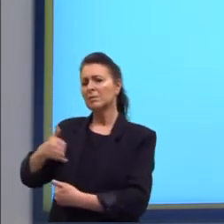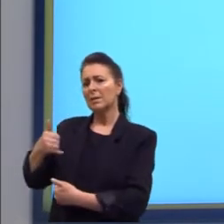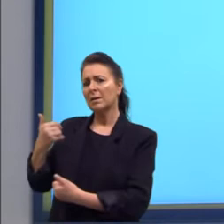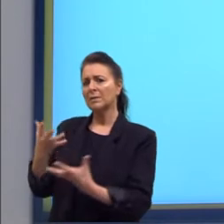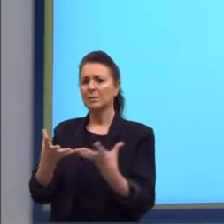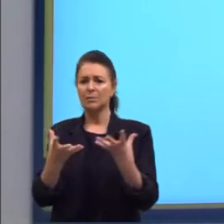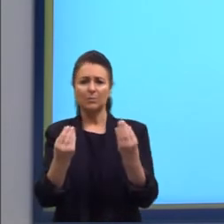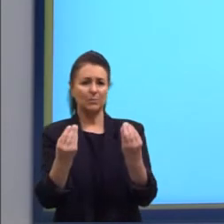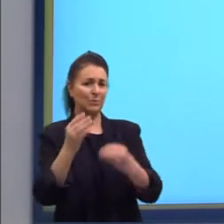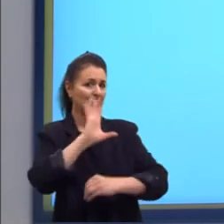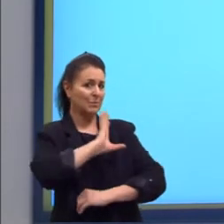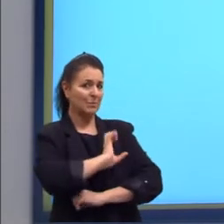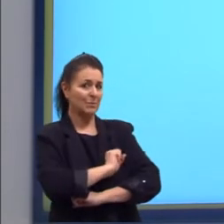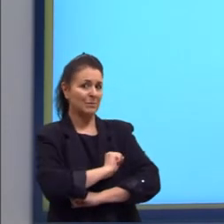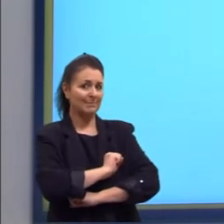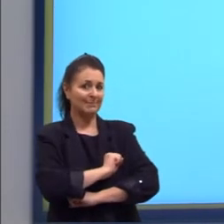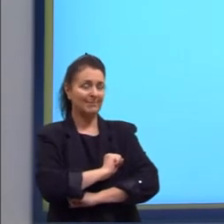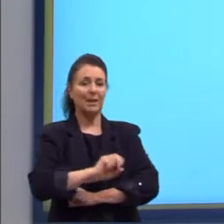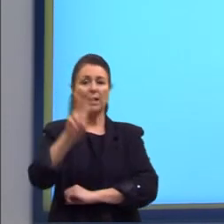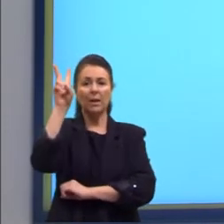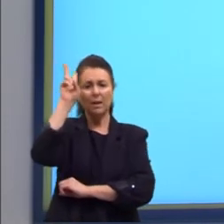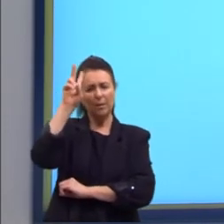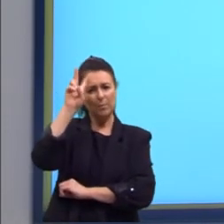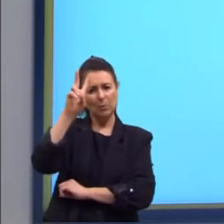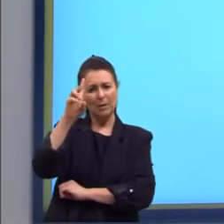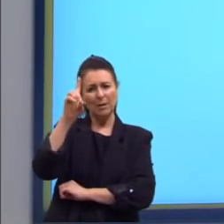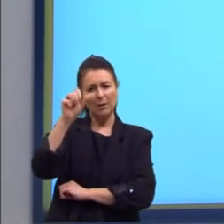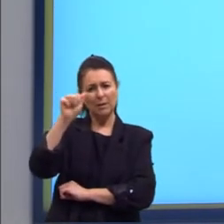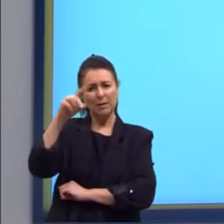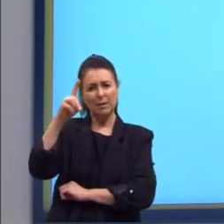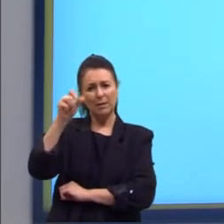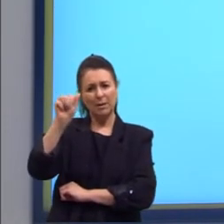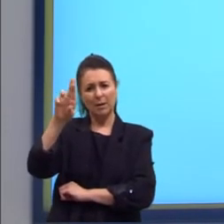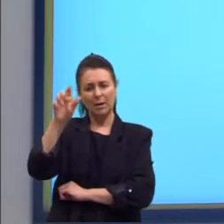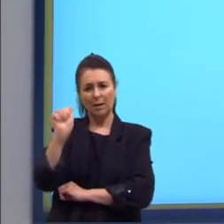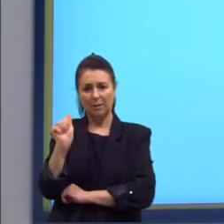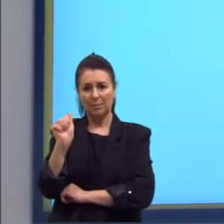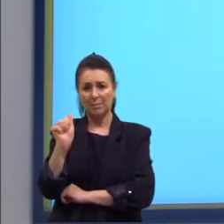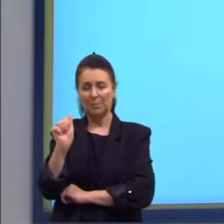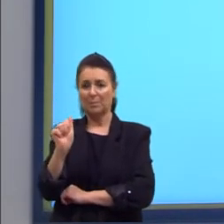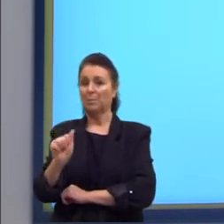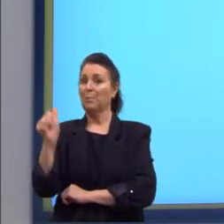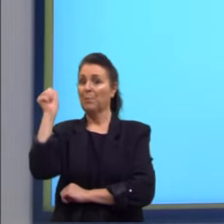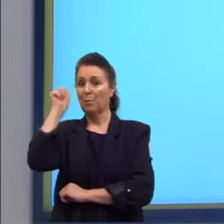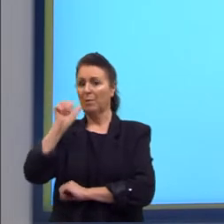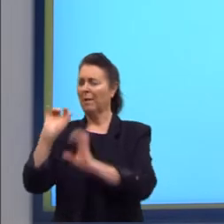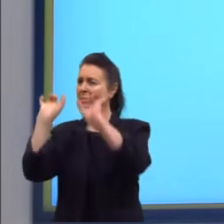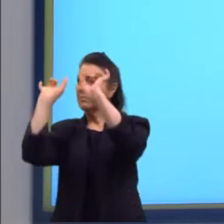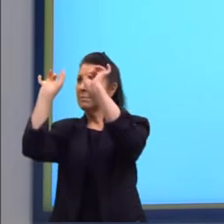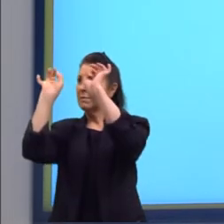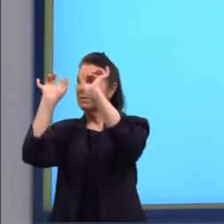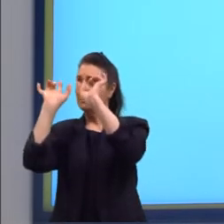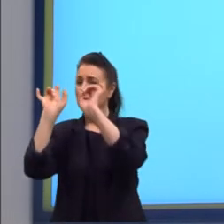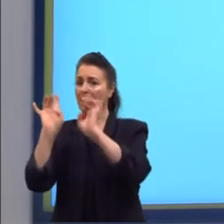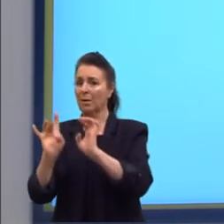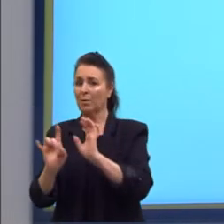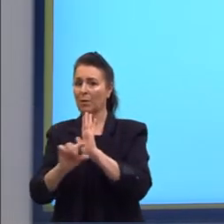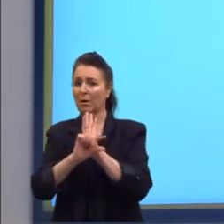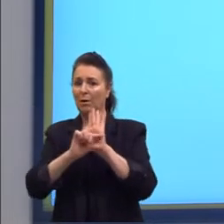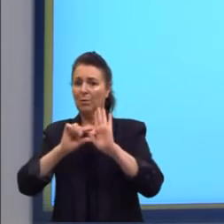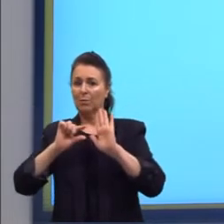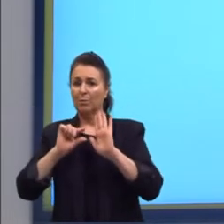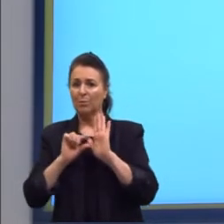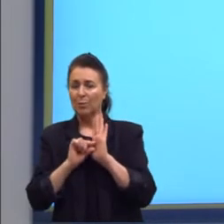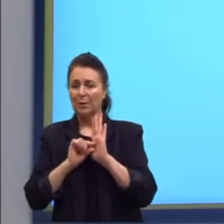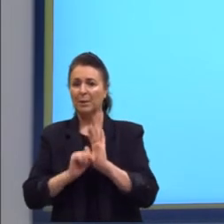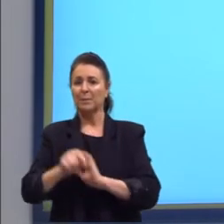amores. Lembro de Dandara, mulher foda que eu sei. De Elza Soares, mulher